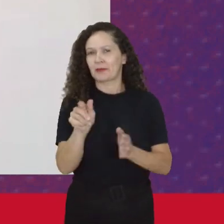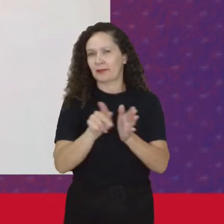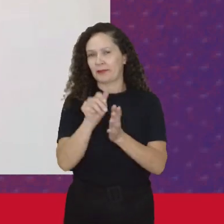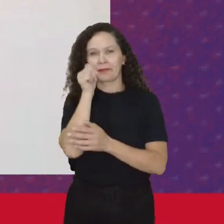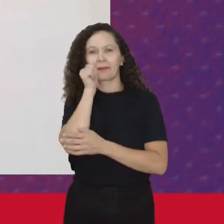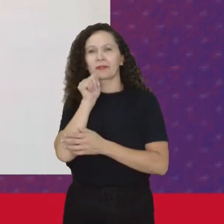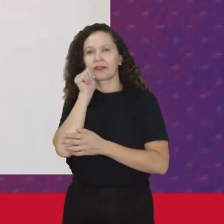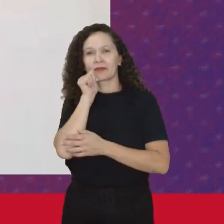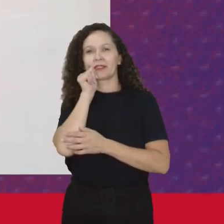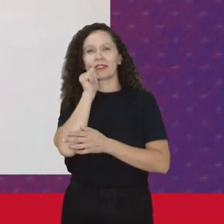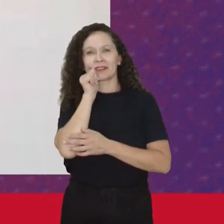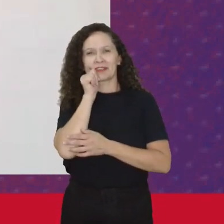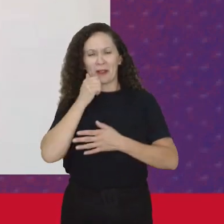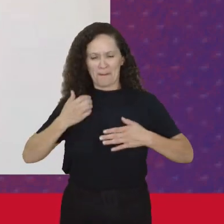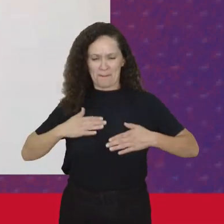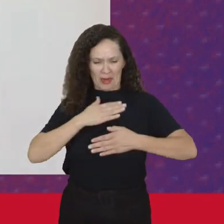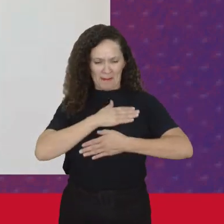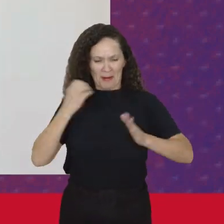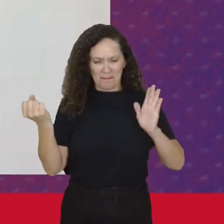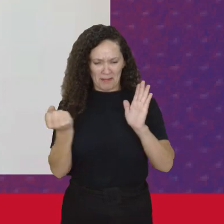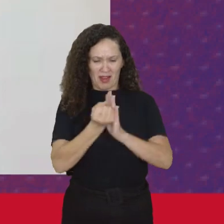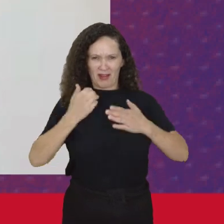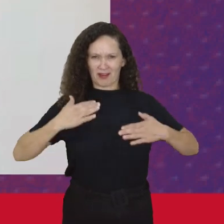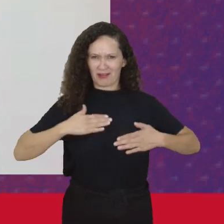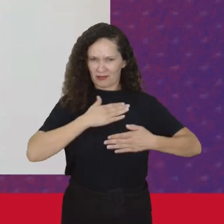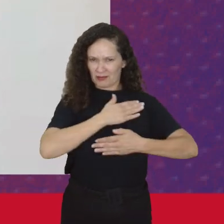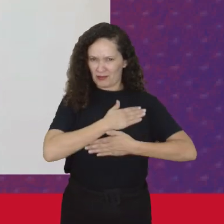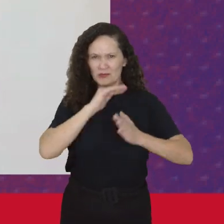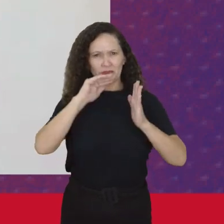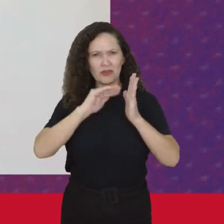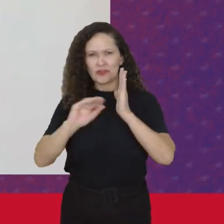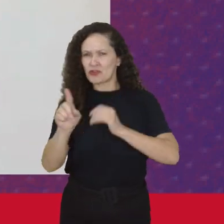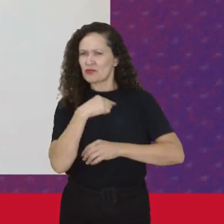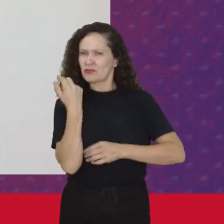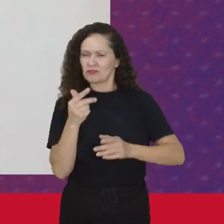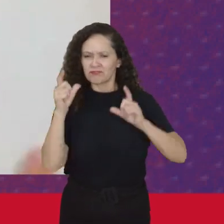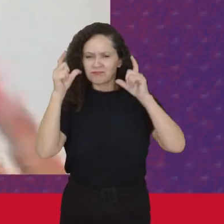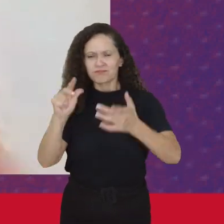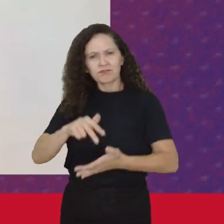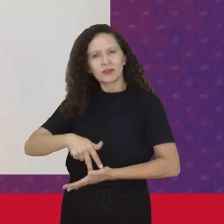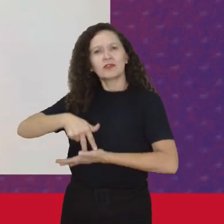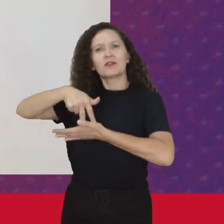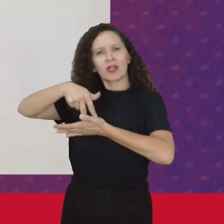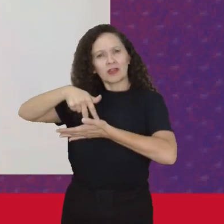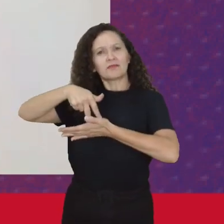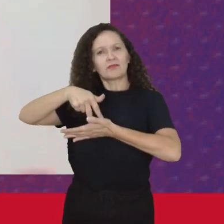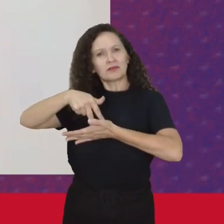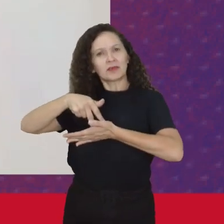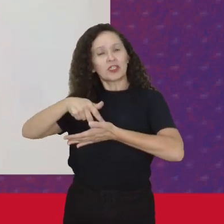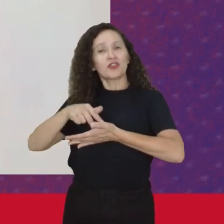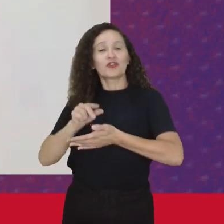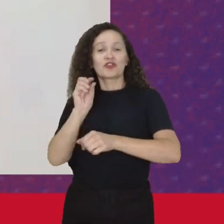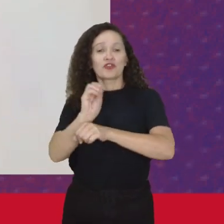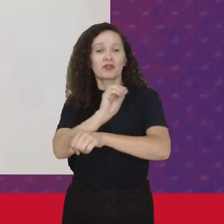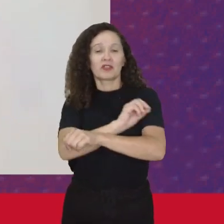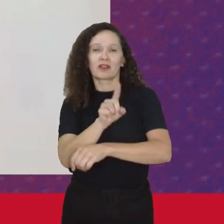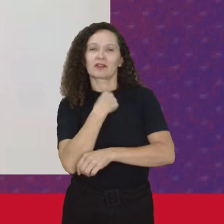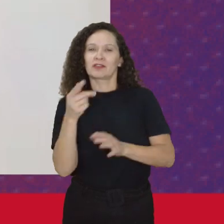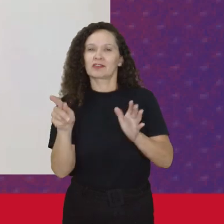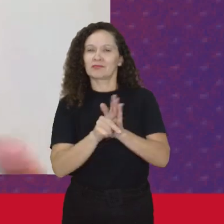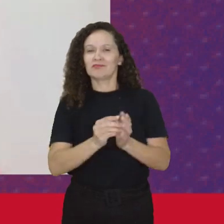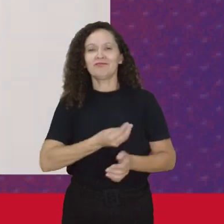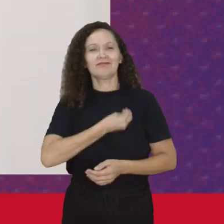Abrem feridas E que Retiram O nosso lugar De gerir a vida E nós Estávamos ali